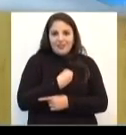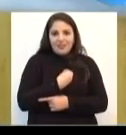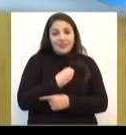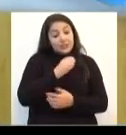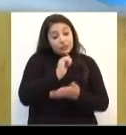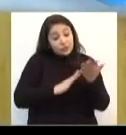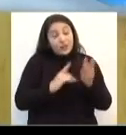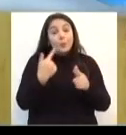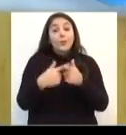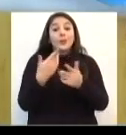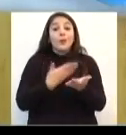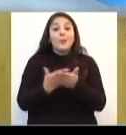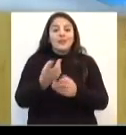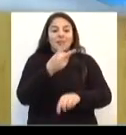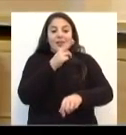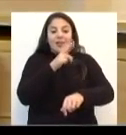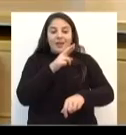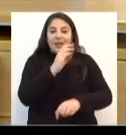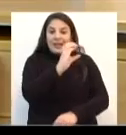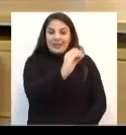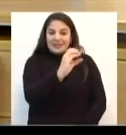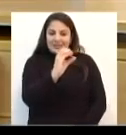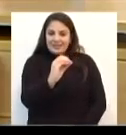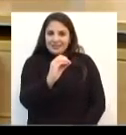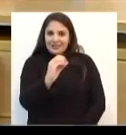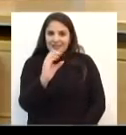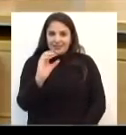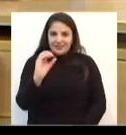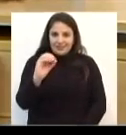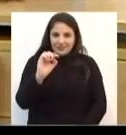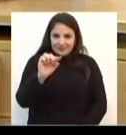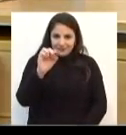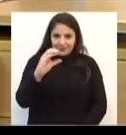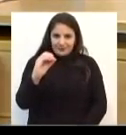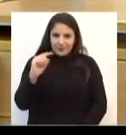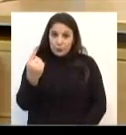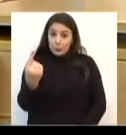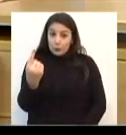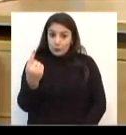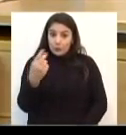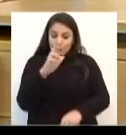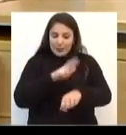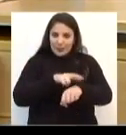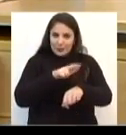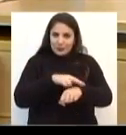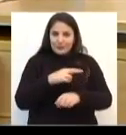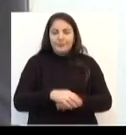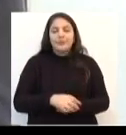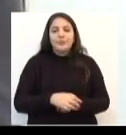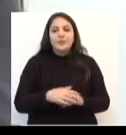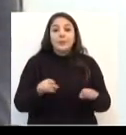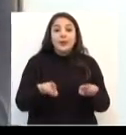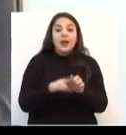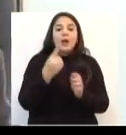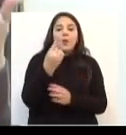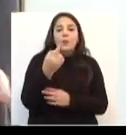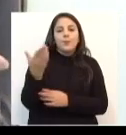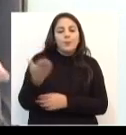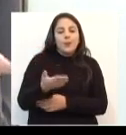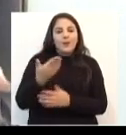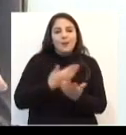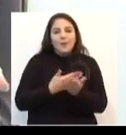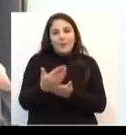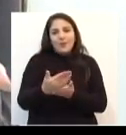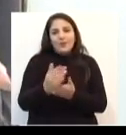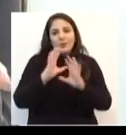Então, é uma atividade que está prevista para a madrugada. E também na madrugada tem um desafio esportivo, seria o vôleibol, a partir da uma e meia, lá